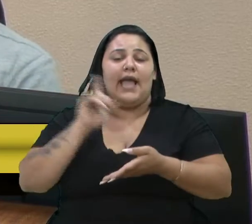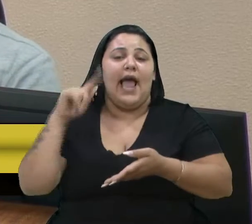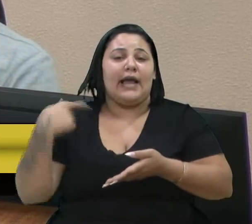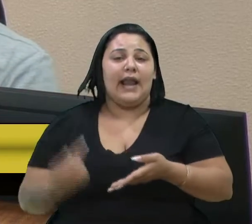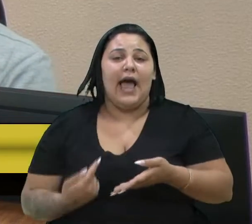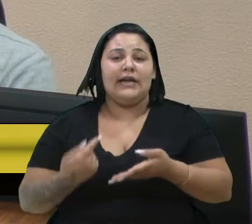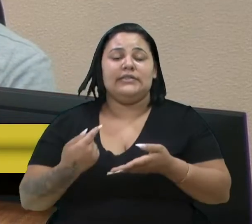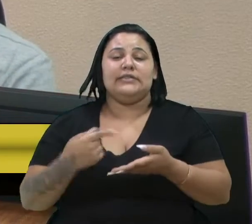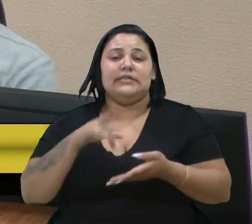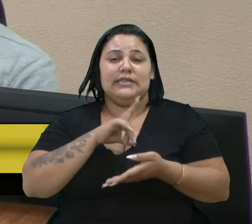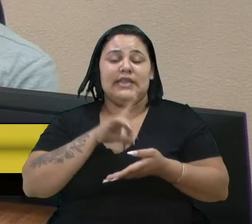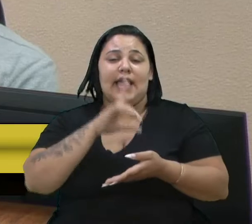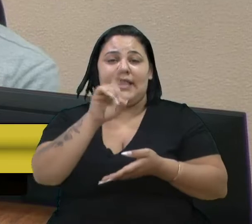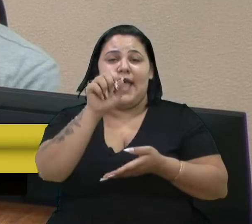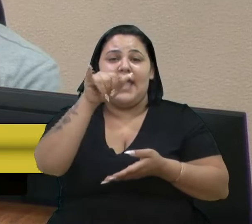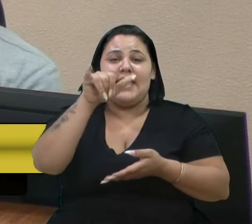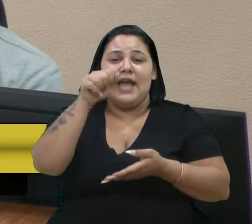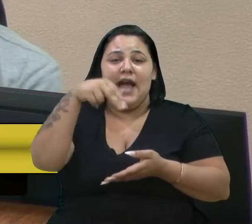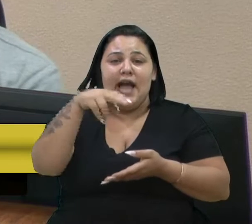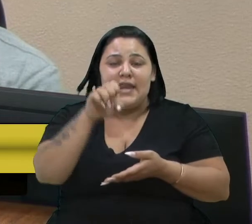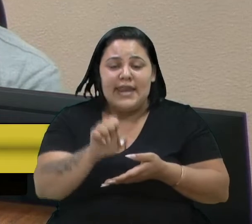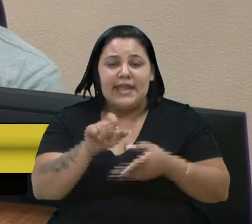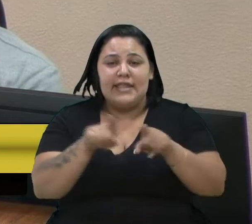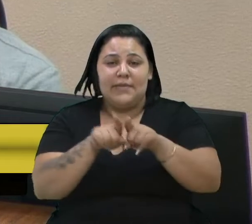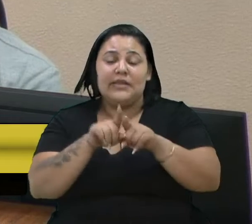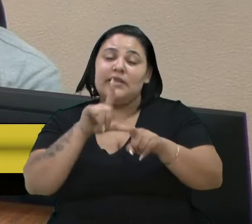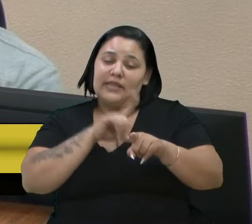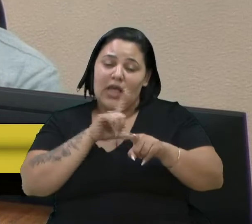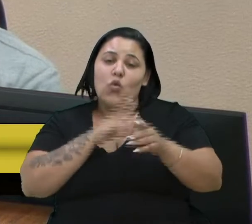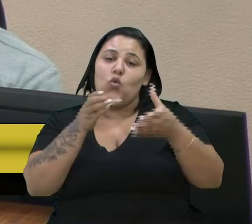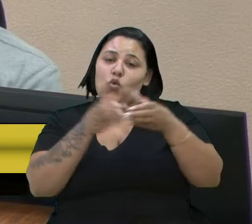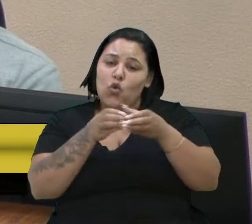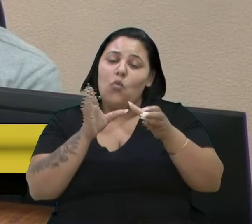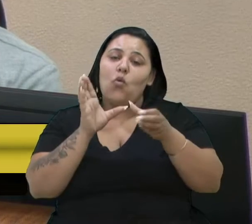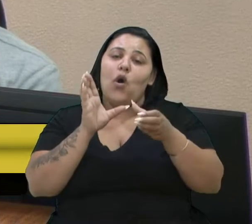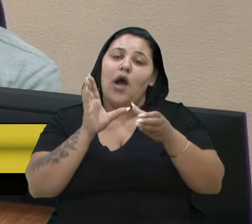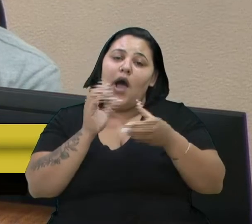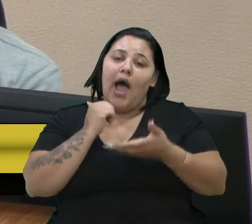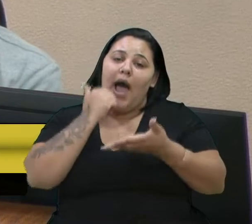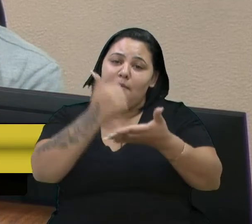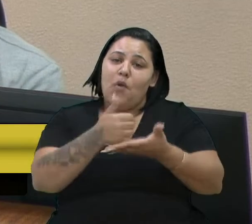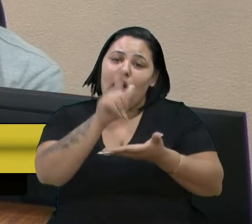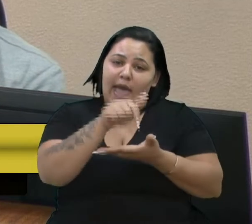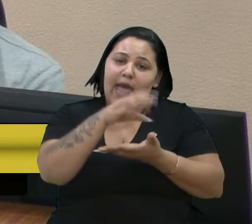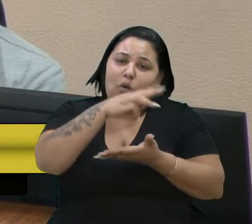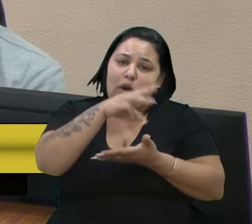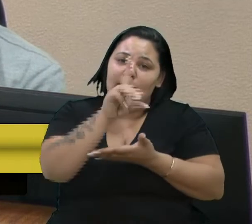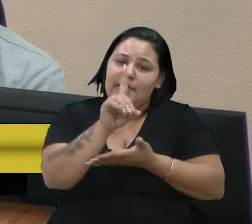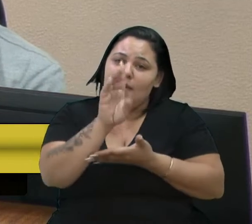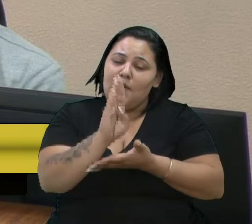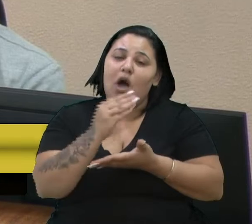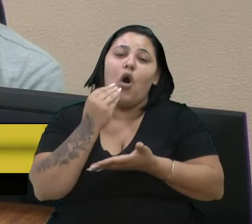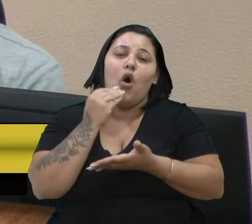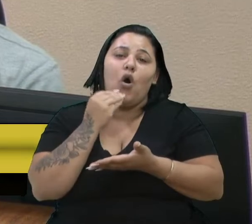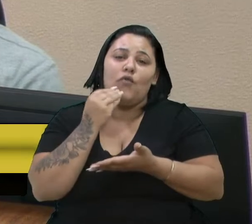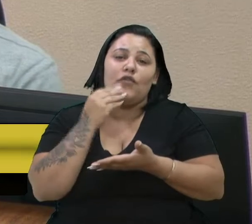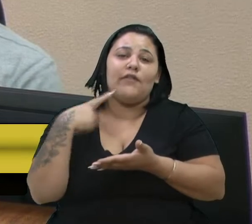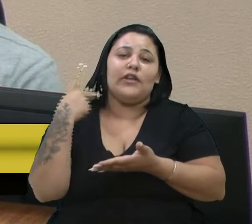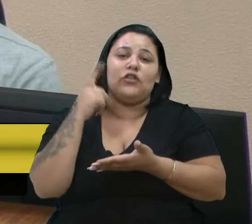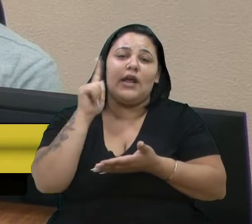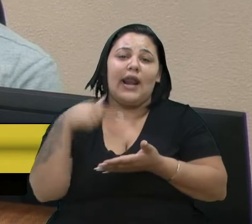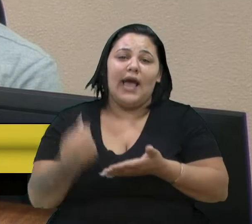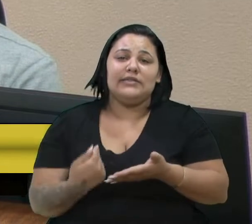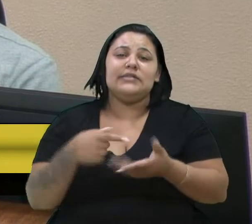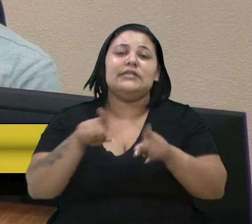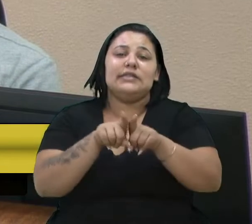Daiane Mello, então. Se tem um partido que apoia a participação das mulheres, chama-se MDB. E, obviamente, que a vereadora Gladys tem toda a liberdade